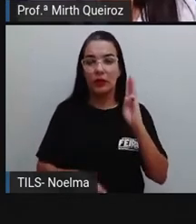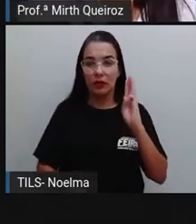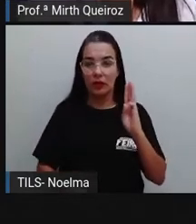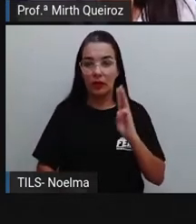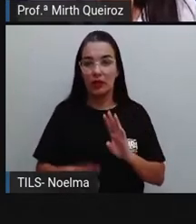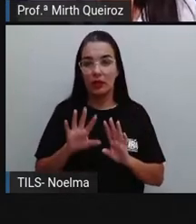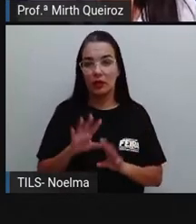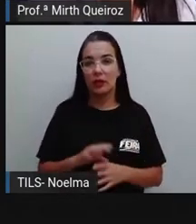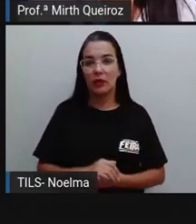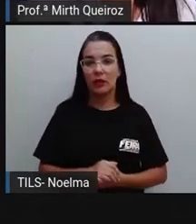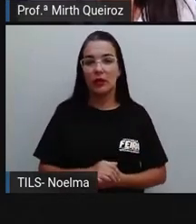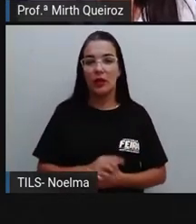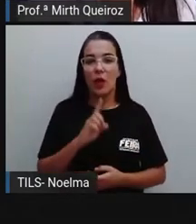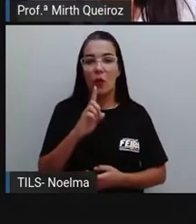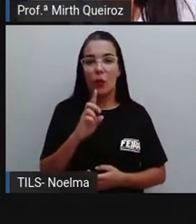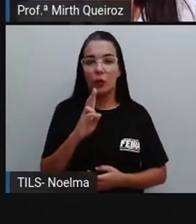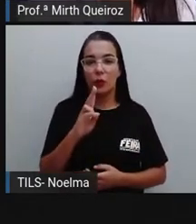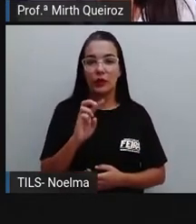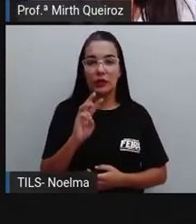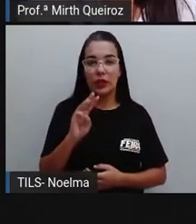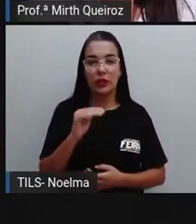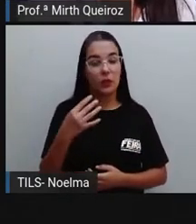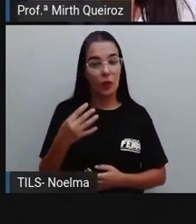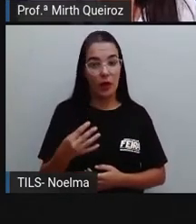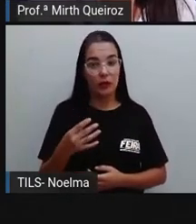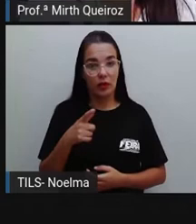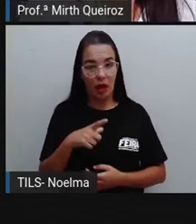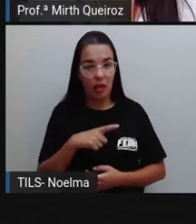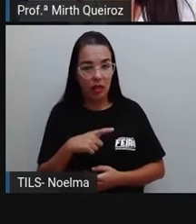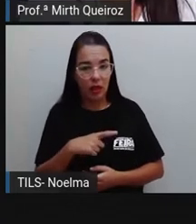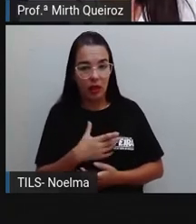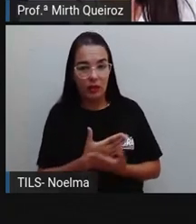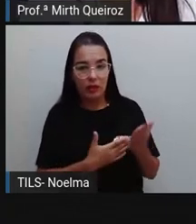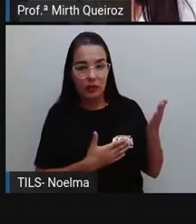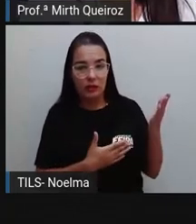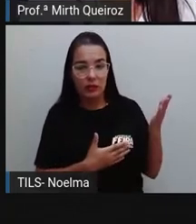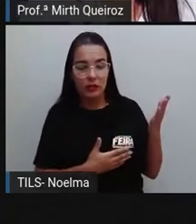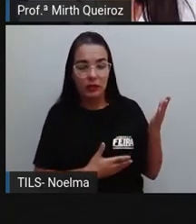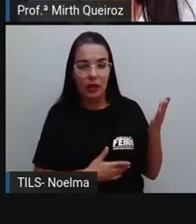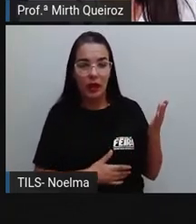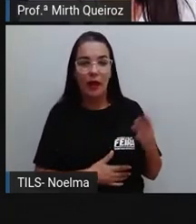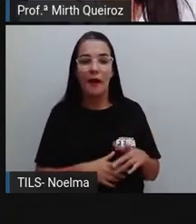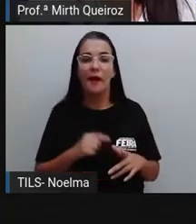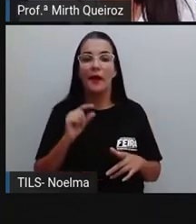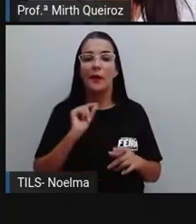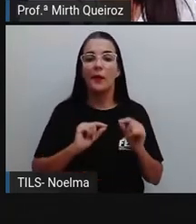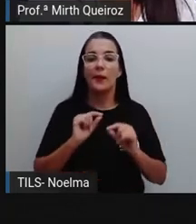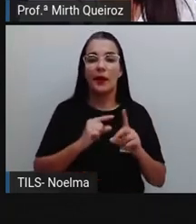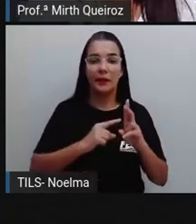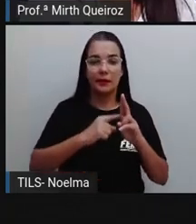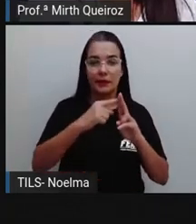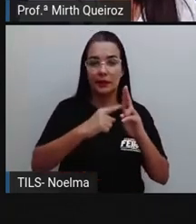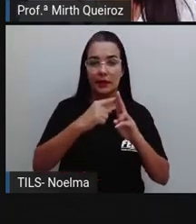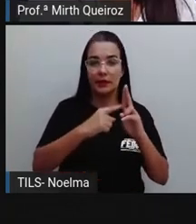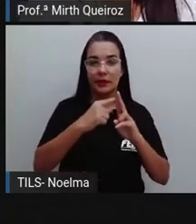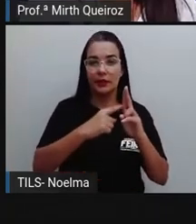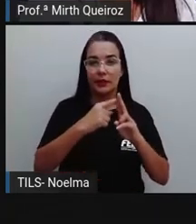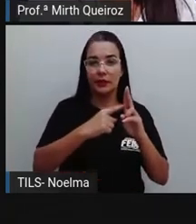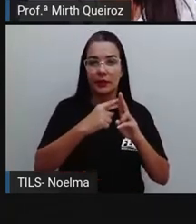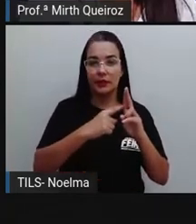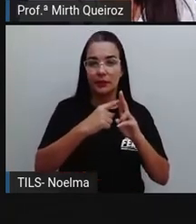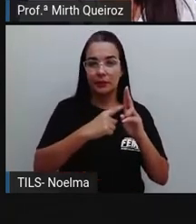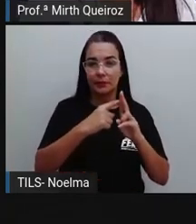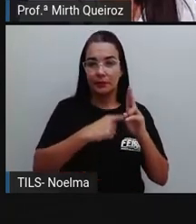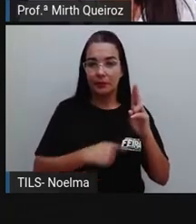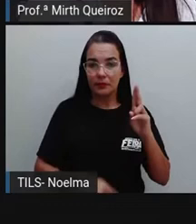aqui 1, 2, 3, 4, né? O numeral 4. Na dezena simples, né? Nós temos 1, 2,